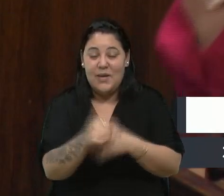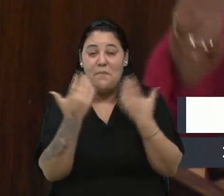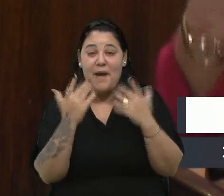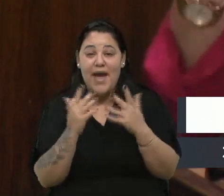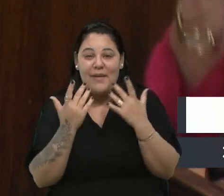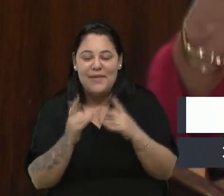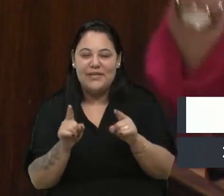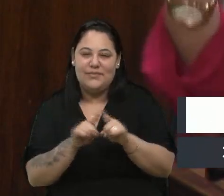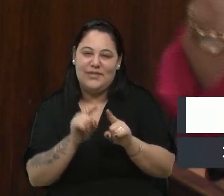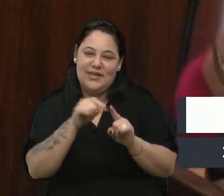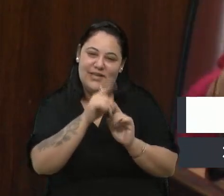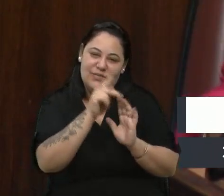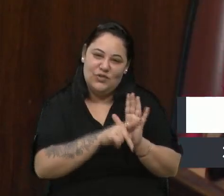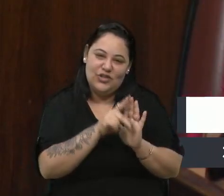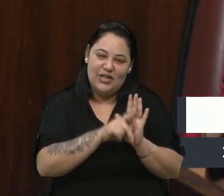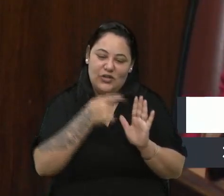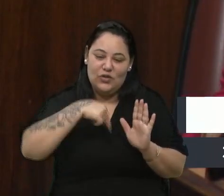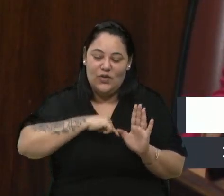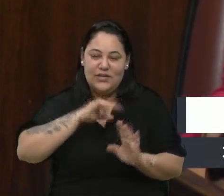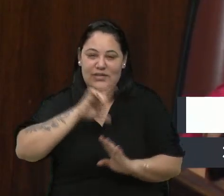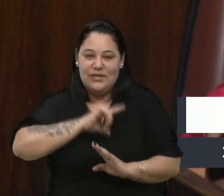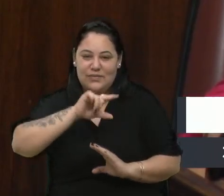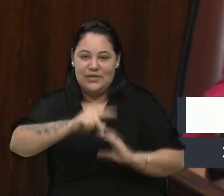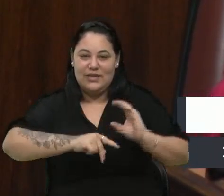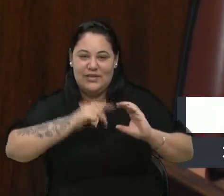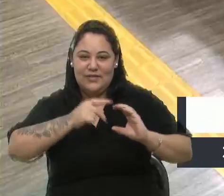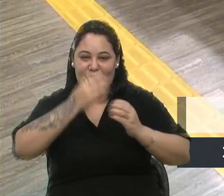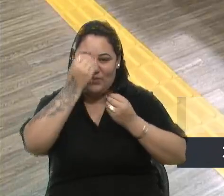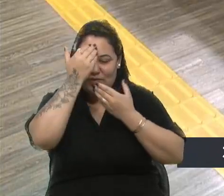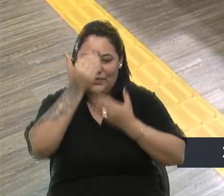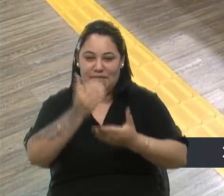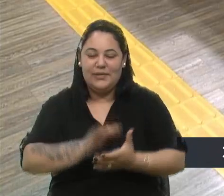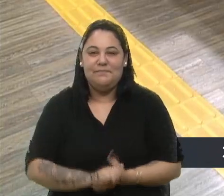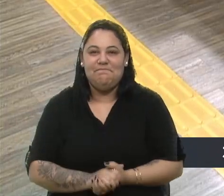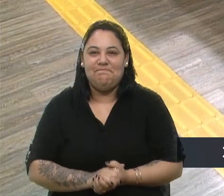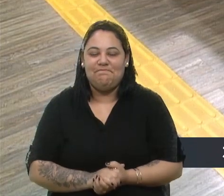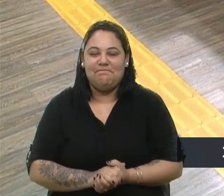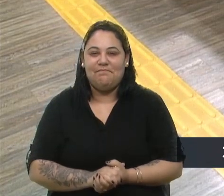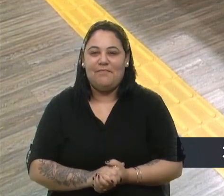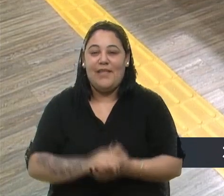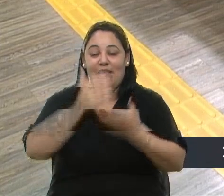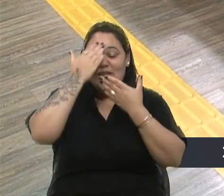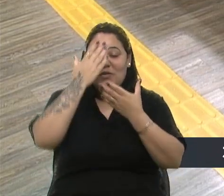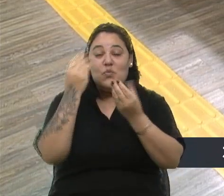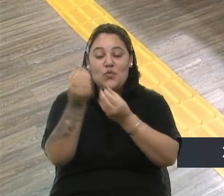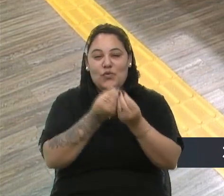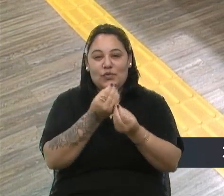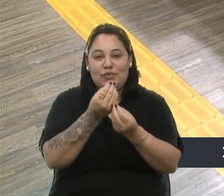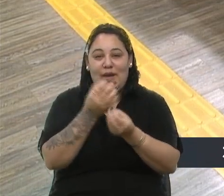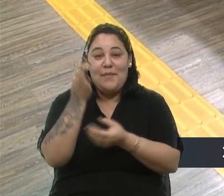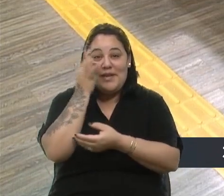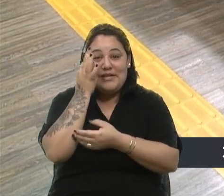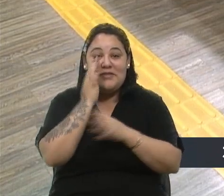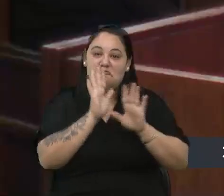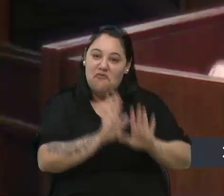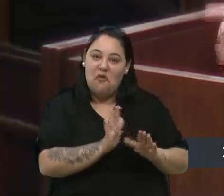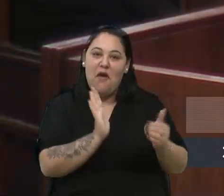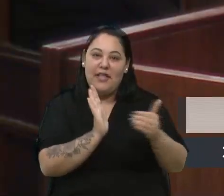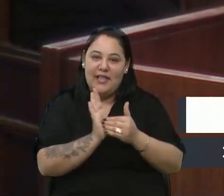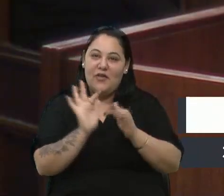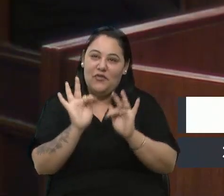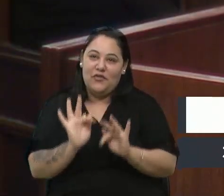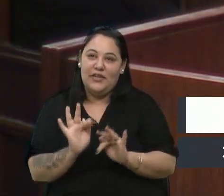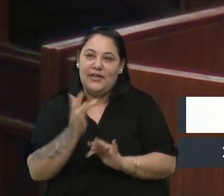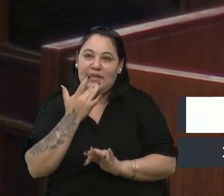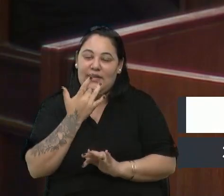este projeto que nós temos aqui na Câmara. Muito obrigada. Agradeço muito a presença da vereadora Rose, que realmente permaneceu conosco aqui a tarde toda.